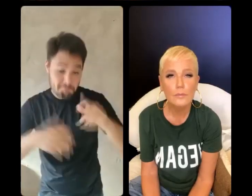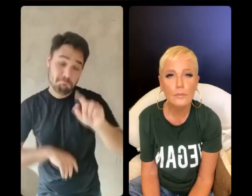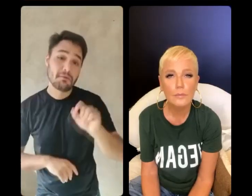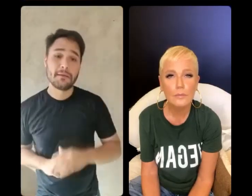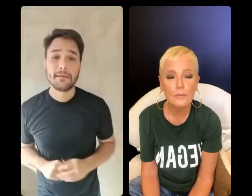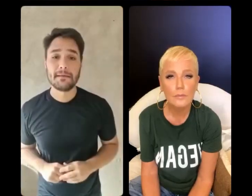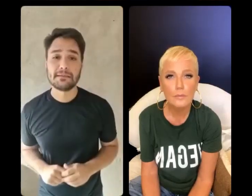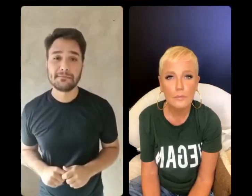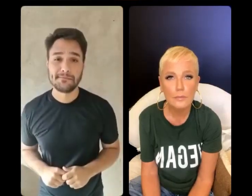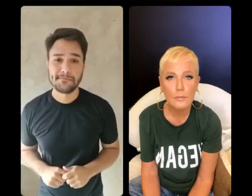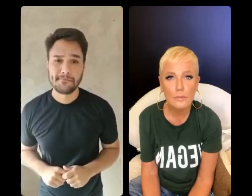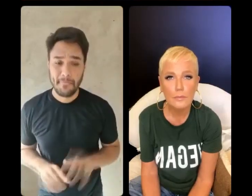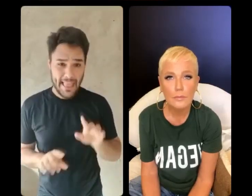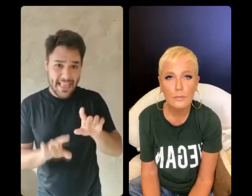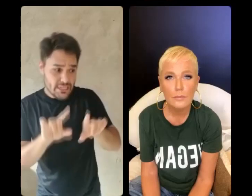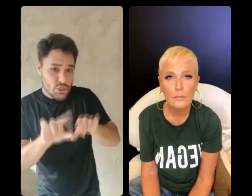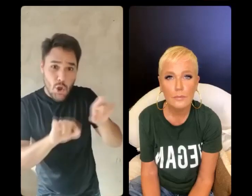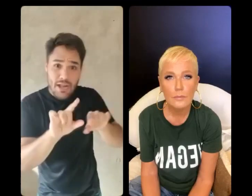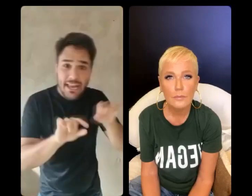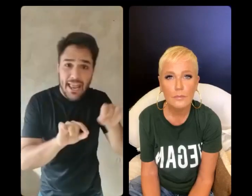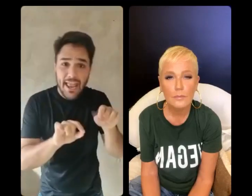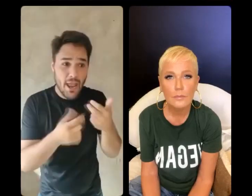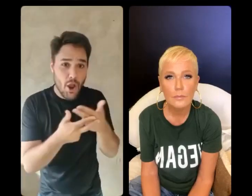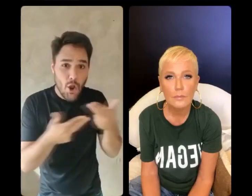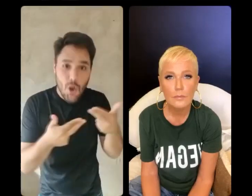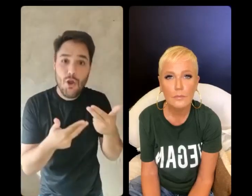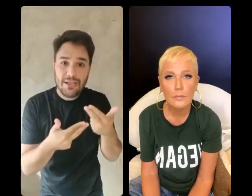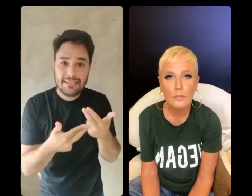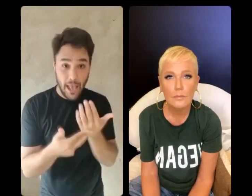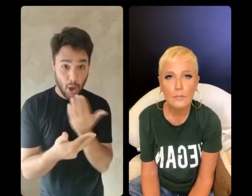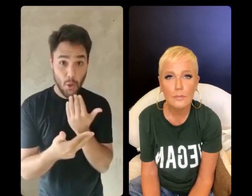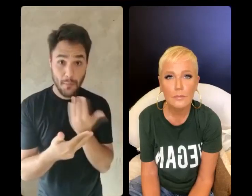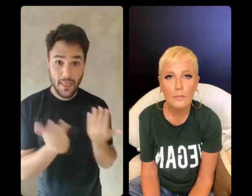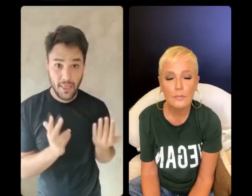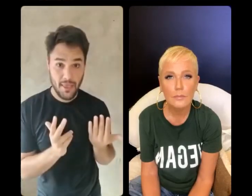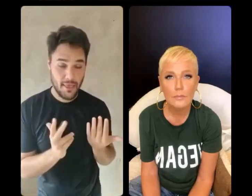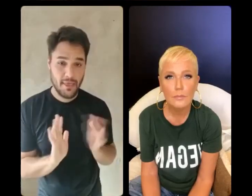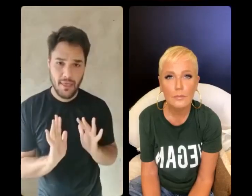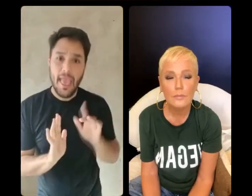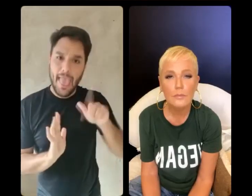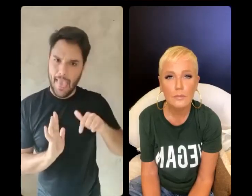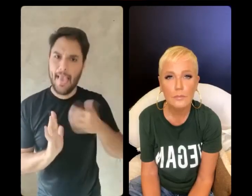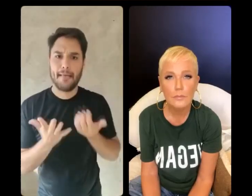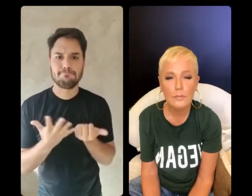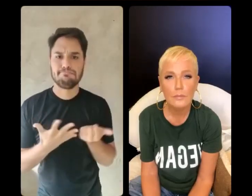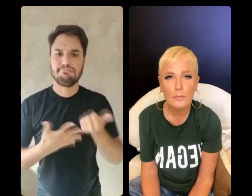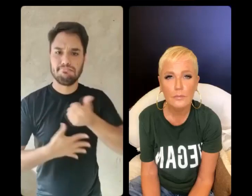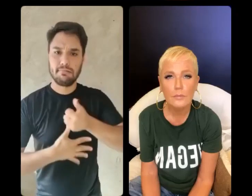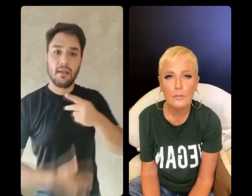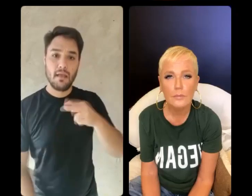poder escolher o que você pode pôr no prato é um privilégio. Tem muita gente que não tem